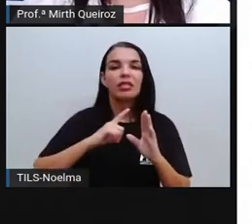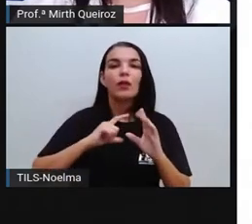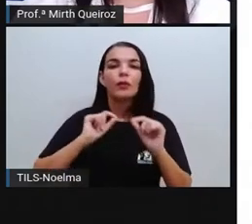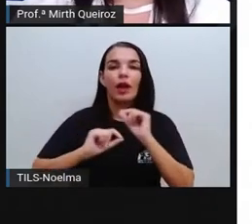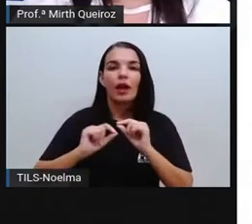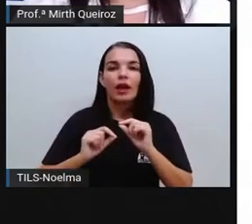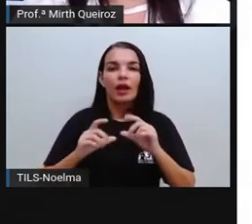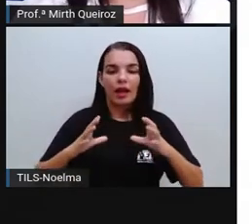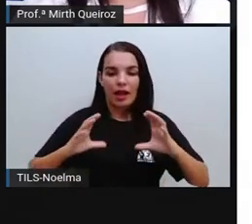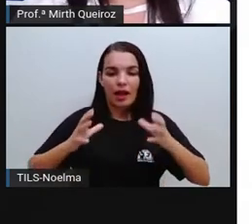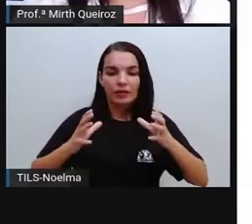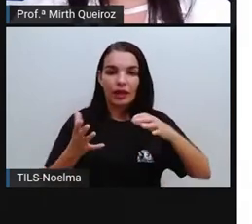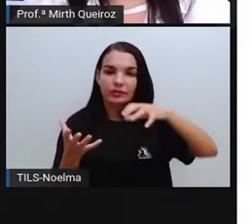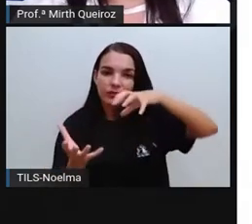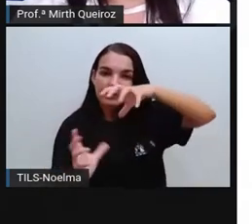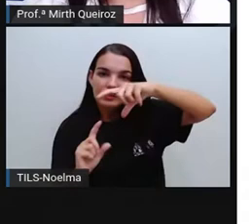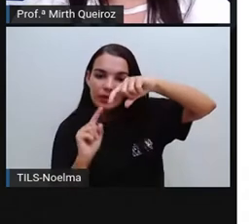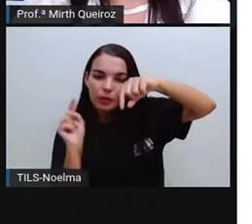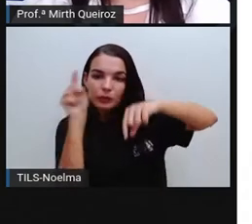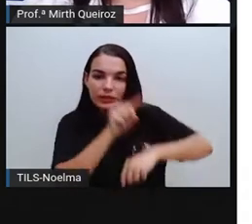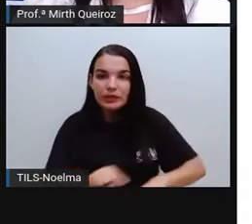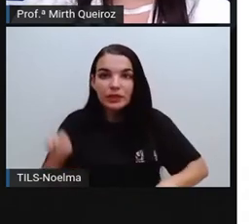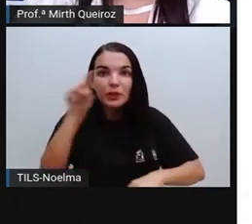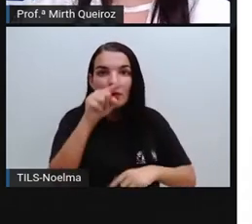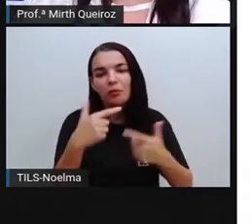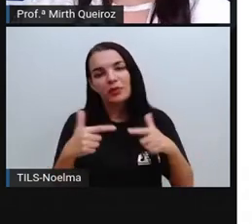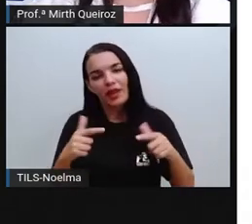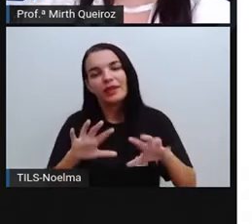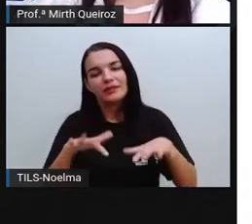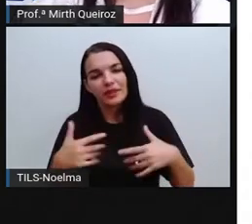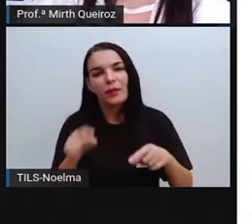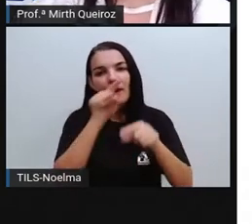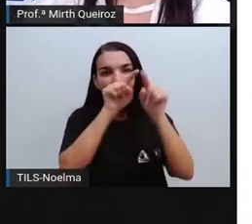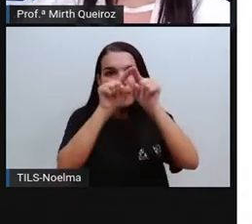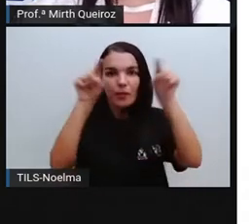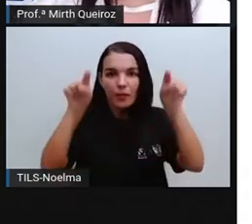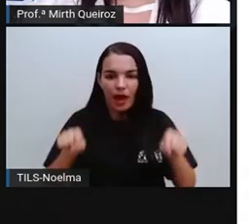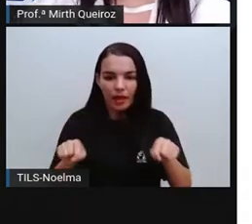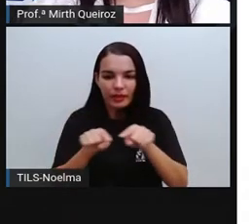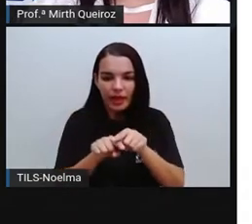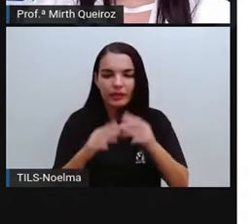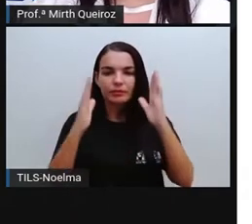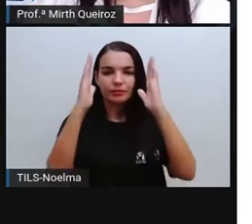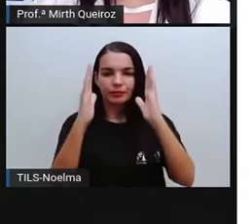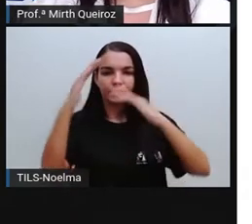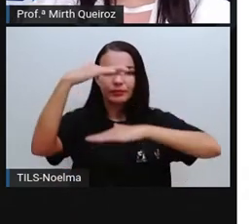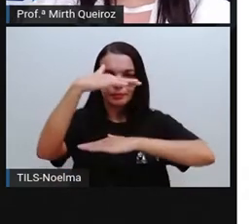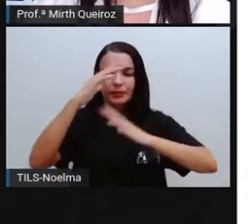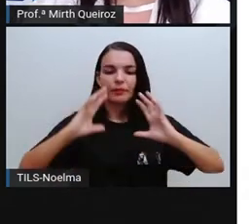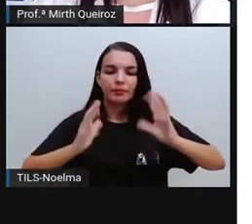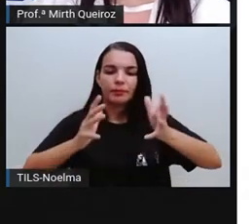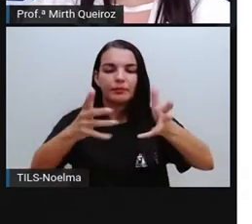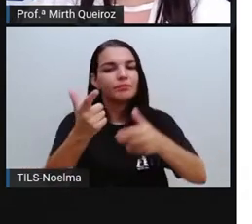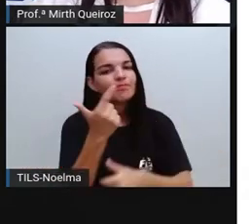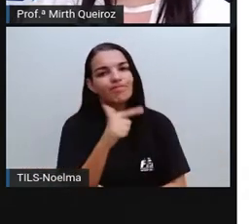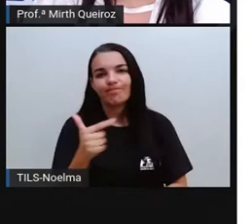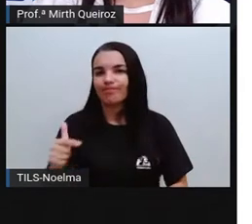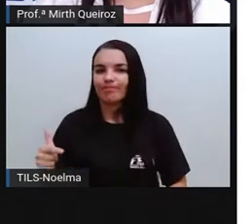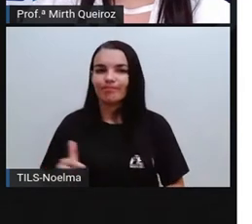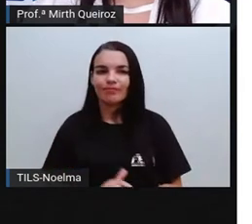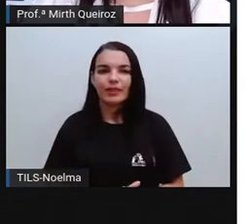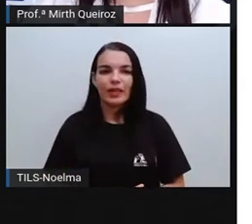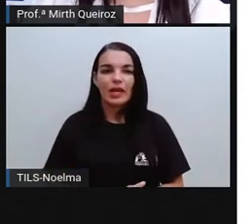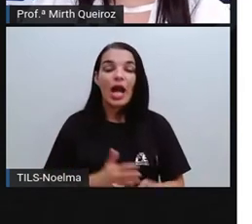arredondado, né? E isso é o que vai permitir a essas figuras rolarem. Quais os